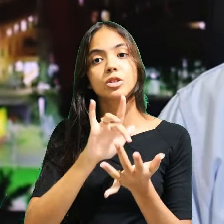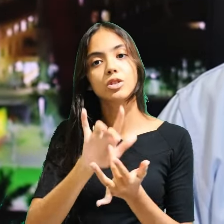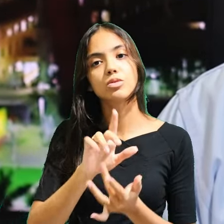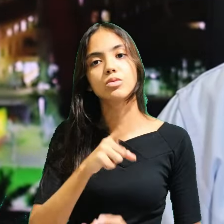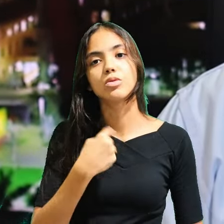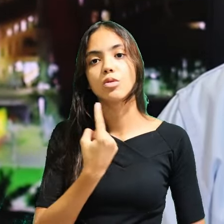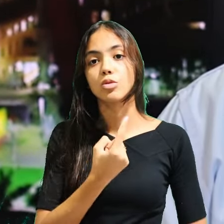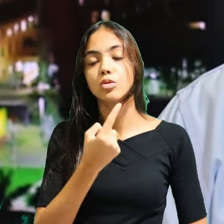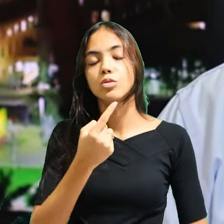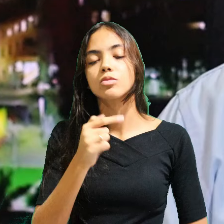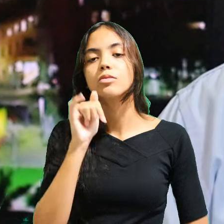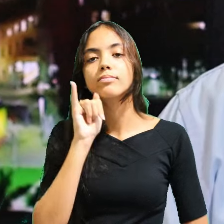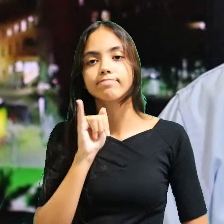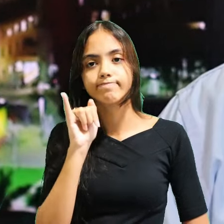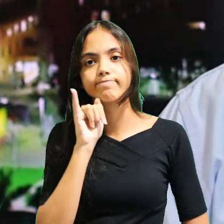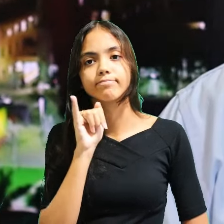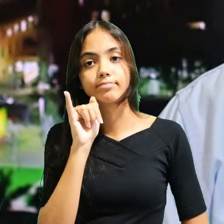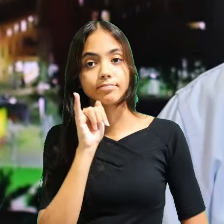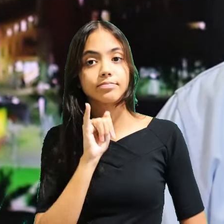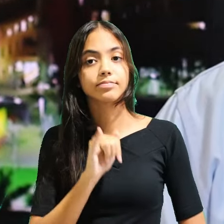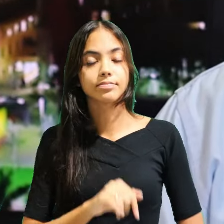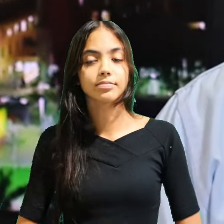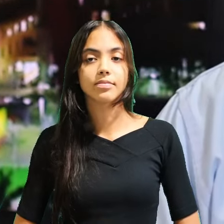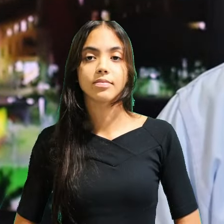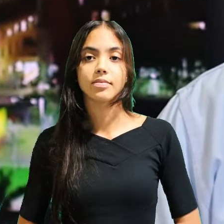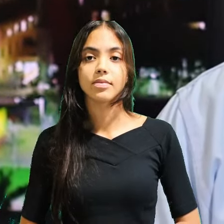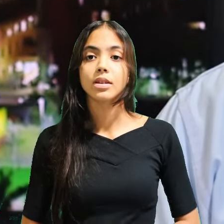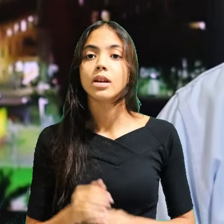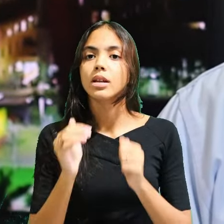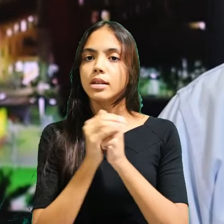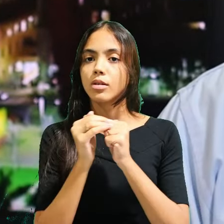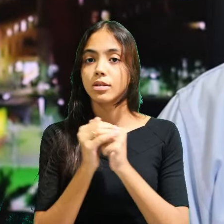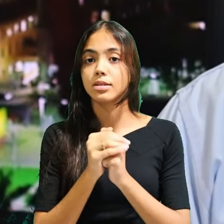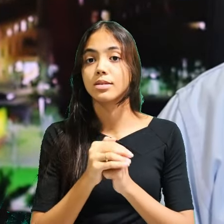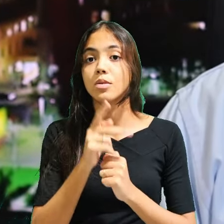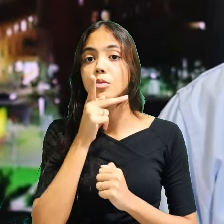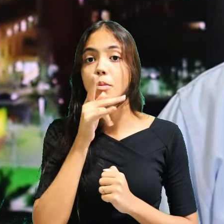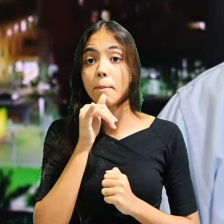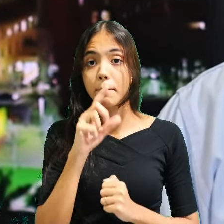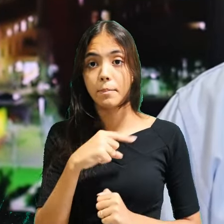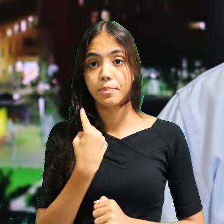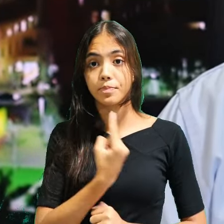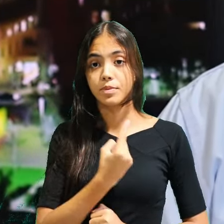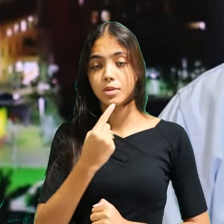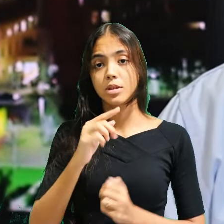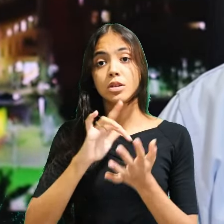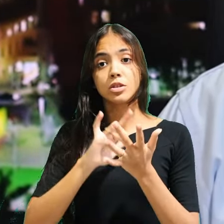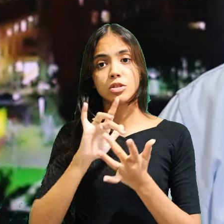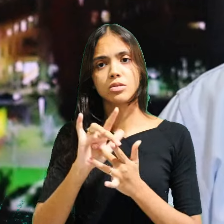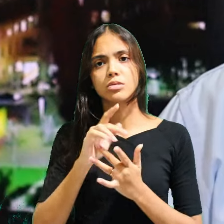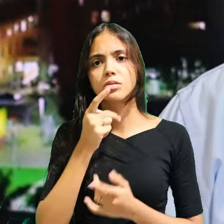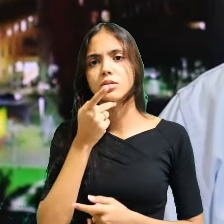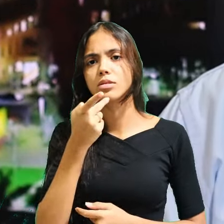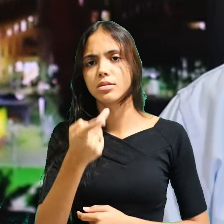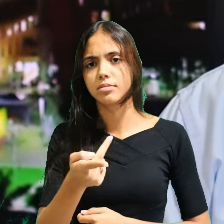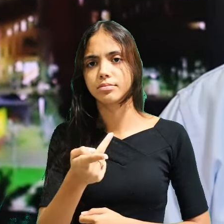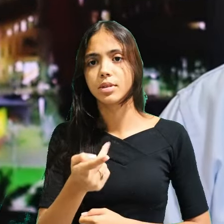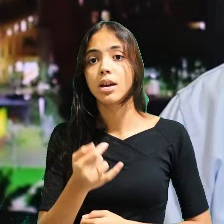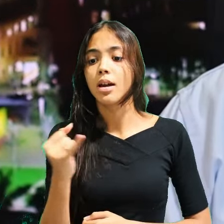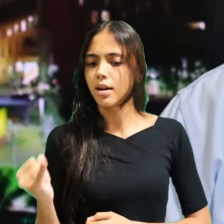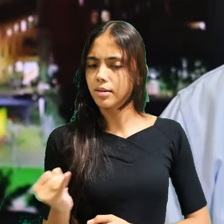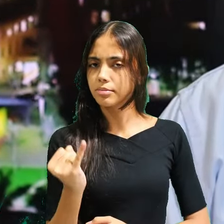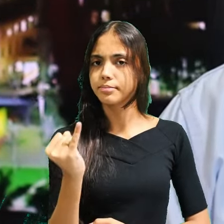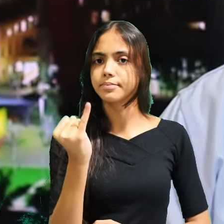é o nosso maior exemplo. Na sua oração do Pai Nosso, o mestre mencionou a